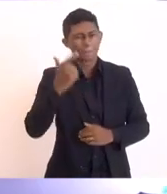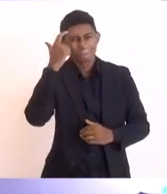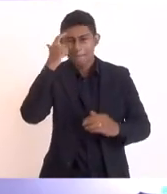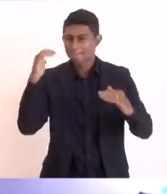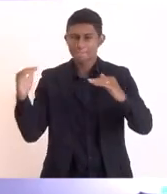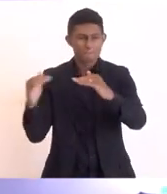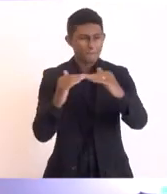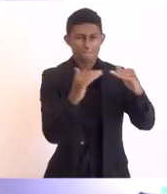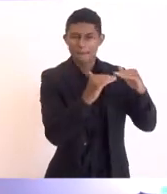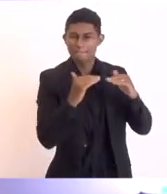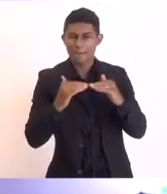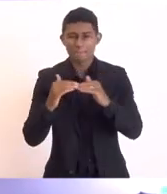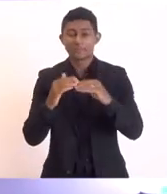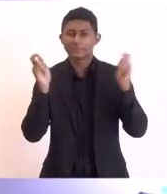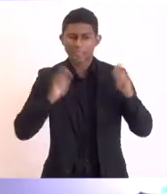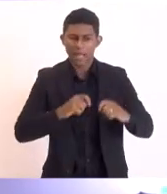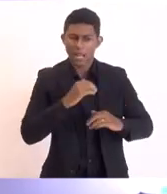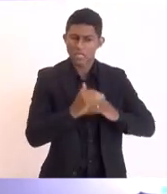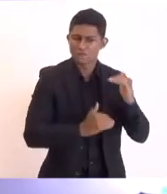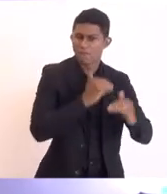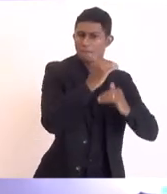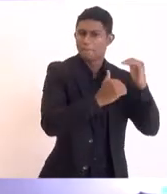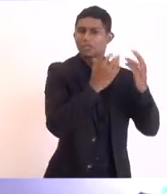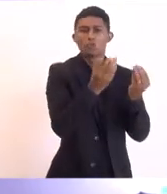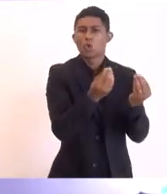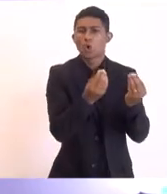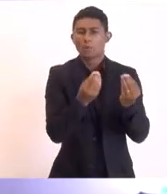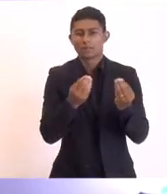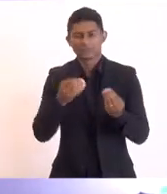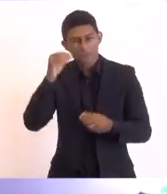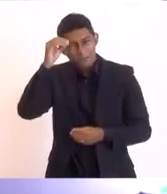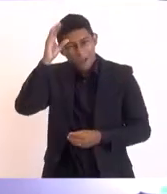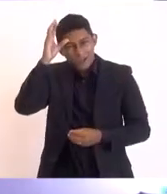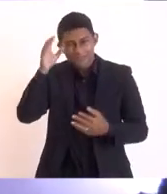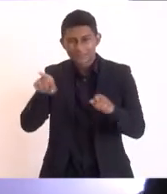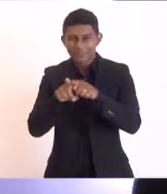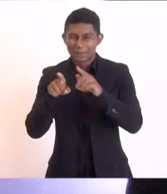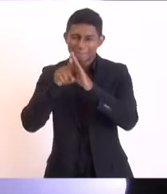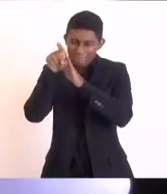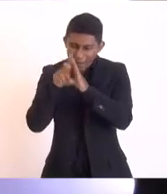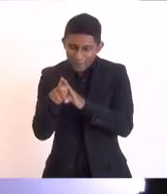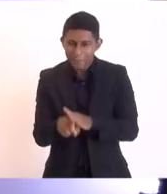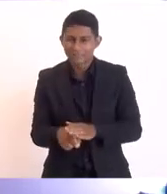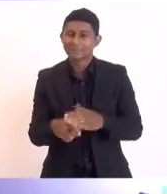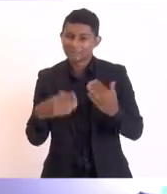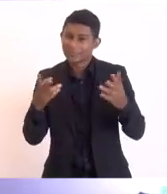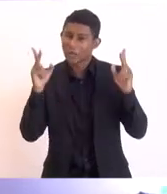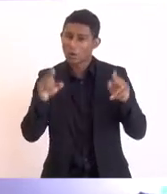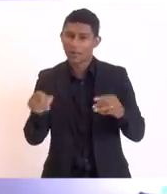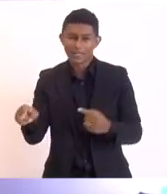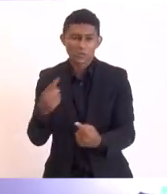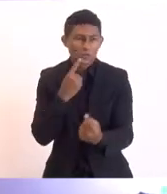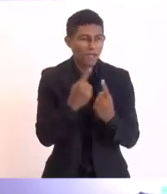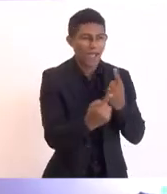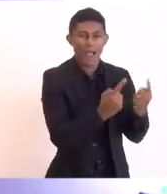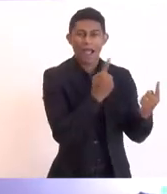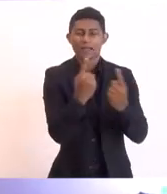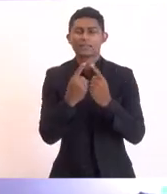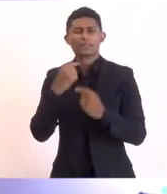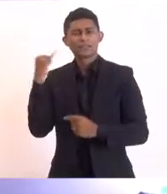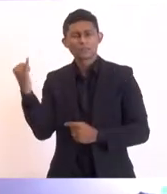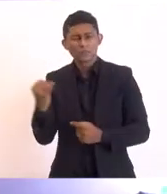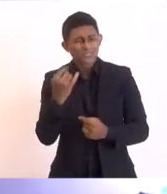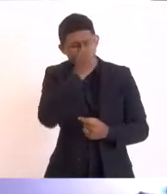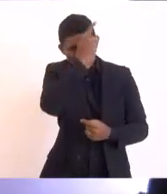da pesquisa e do conhecimento ele conversa com tudo que foi colocado aqui hoje mas é importante as pessoas entenderem a